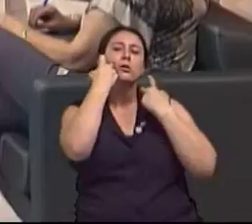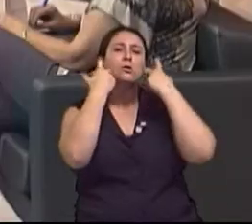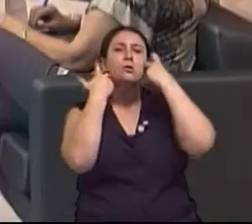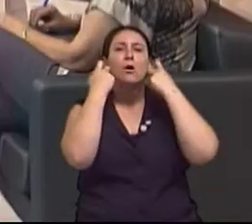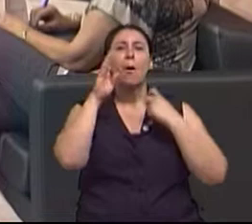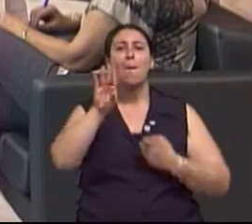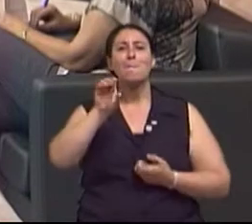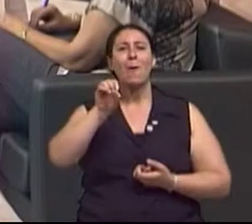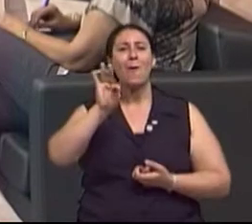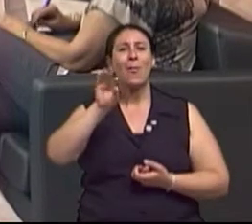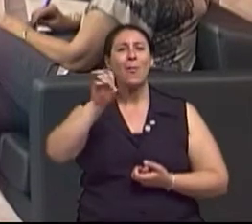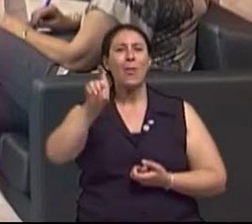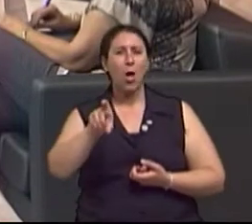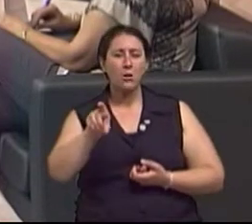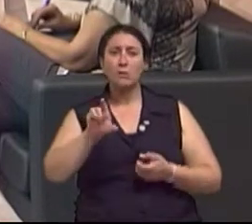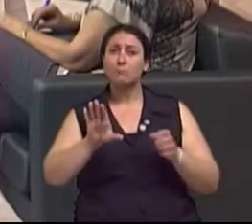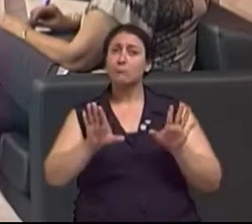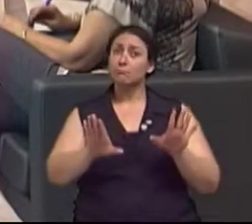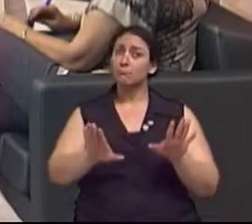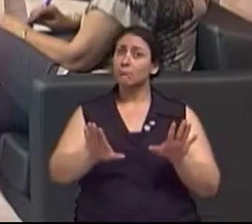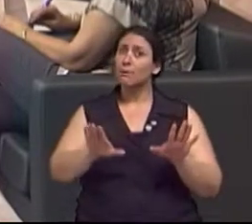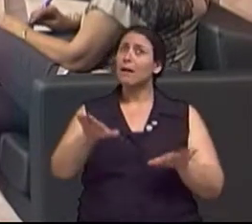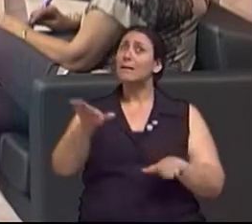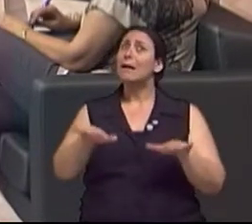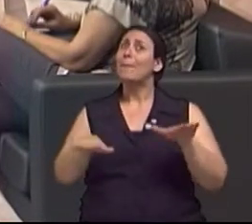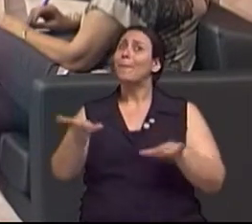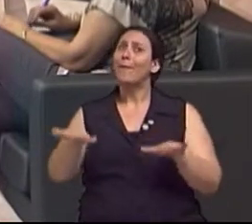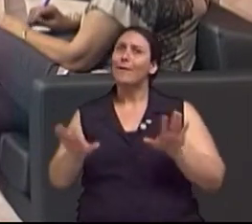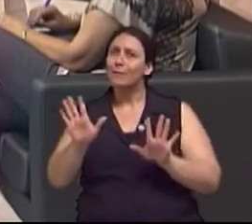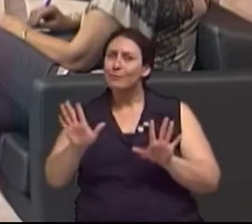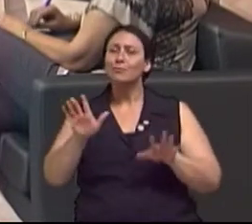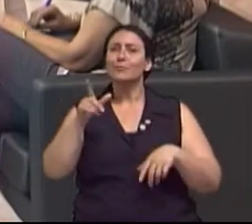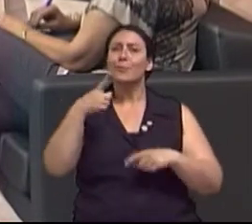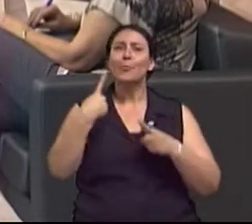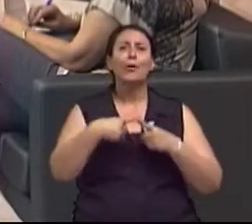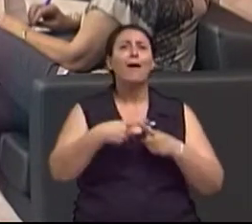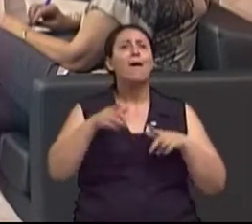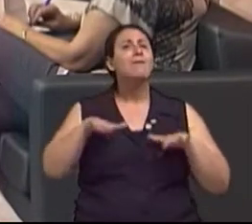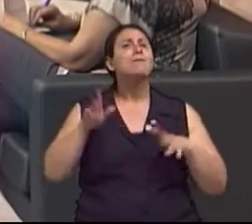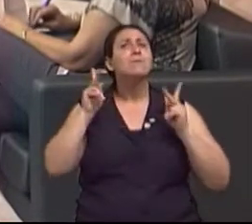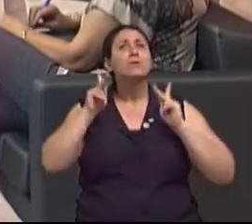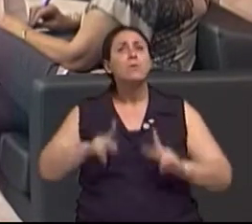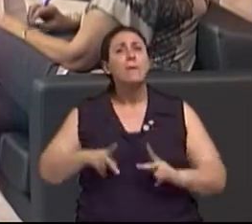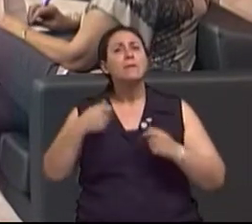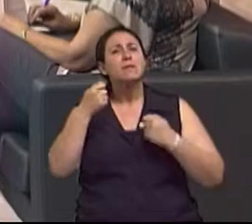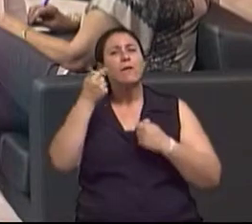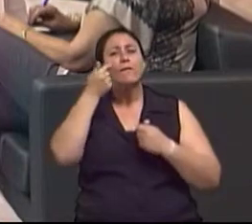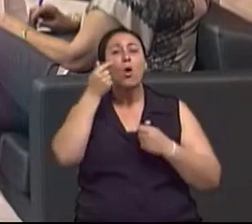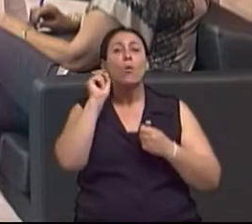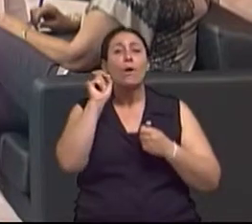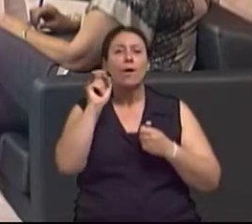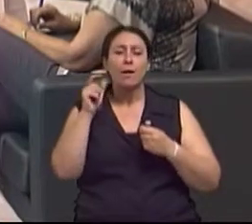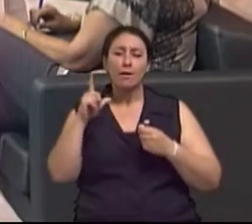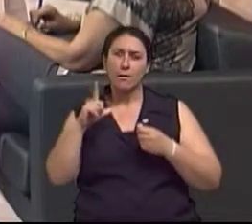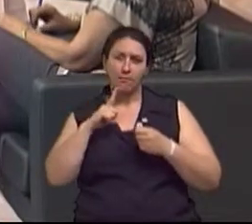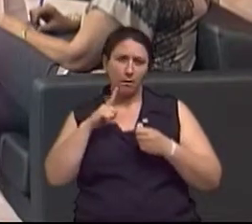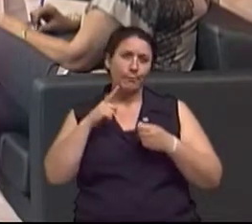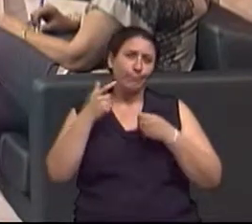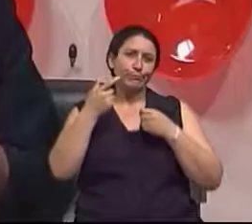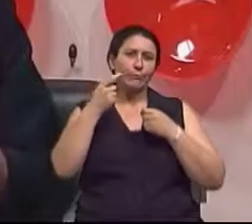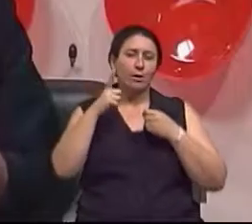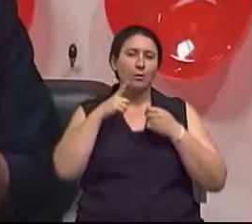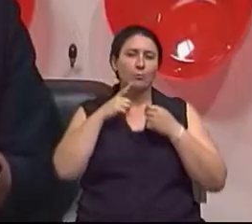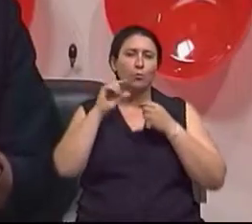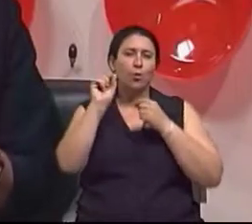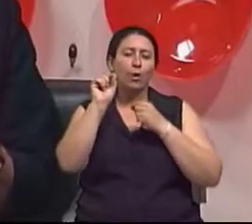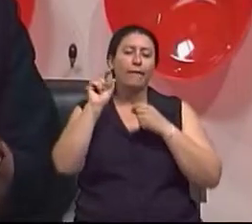mas aqui, assim, é de uma outra área que a gente atua mais com o preenchedor. Geralmente, o preenchedor